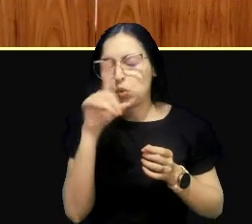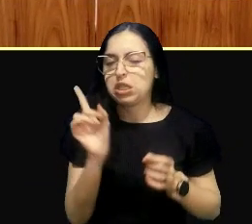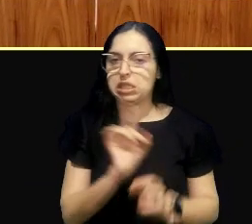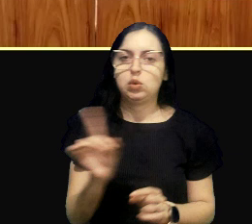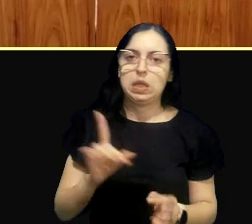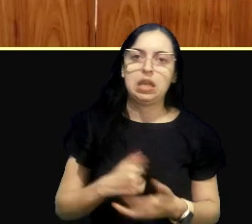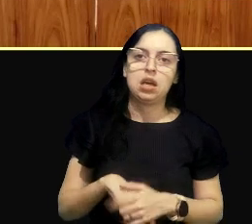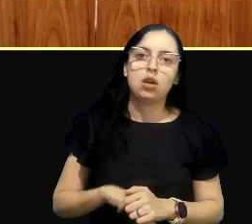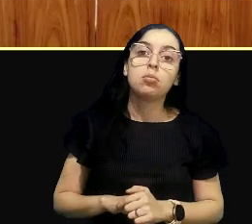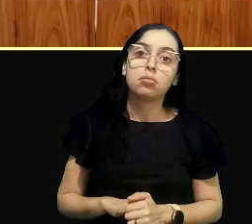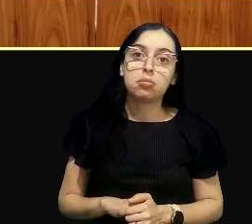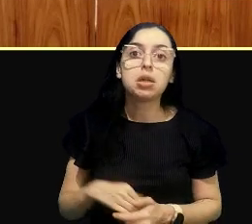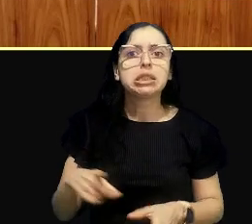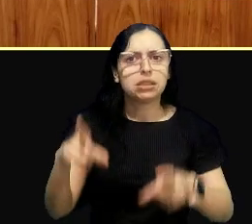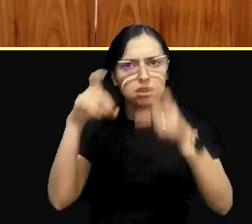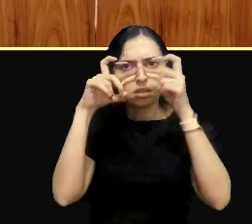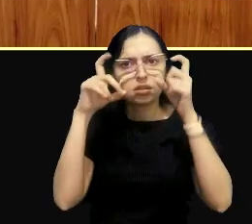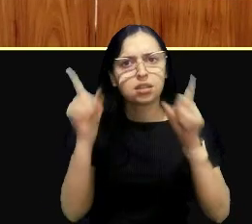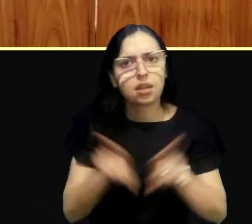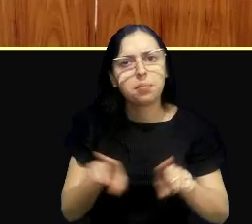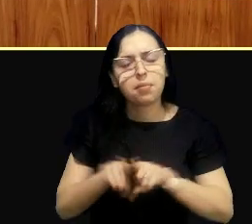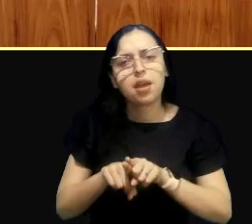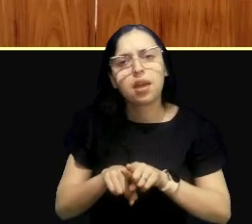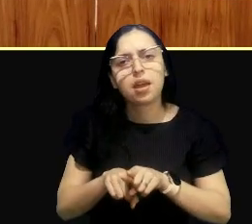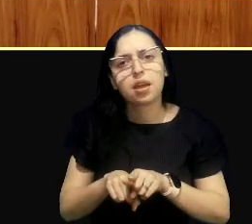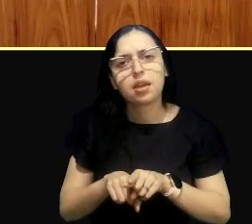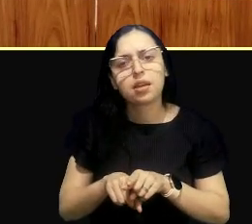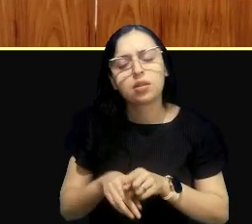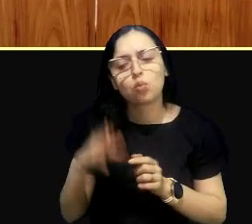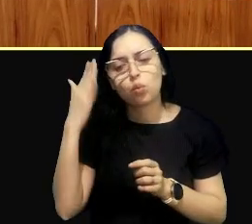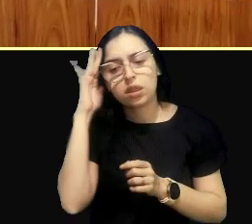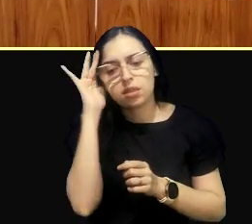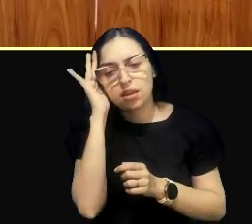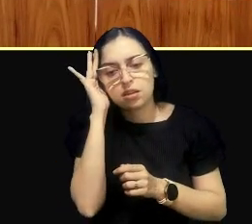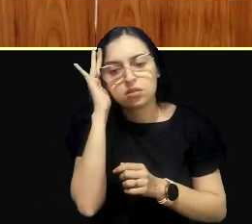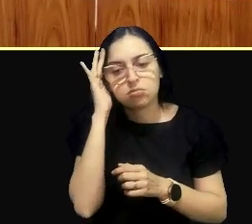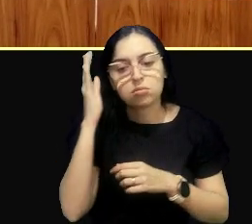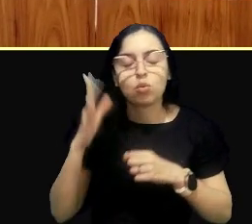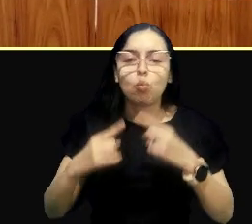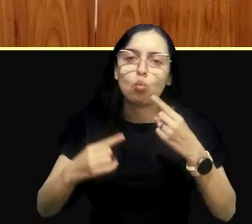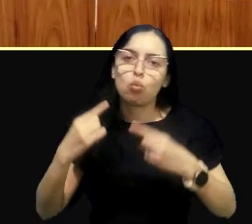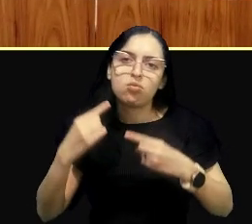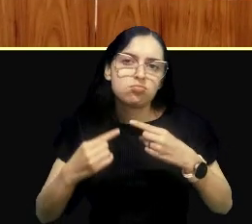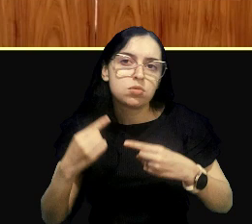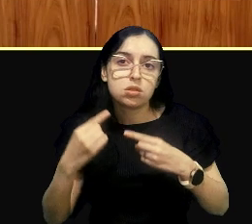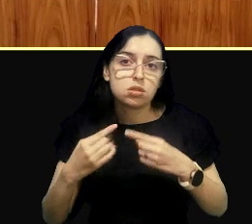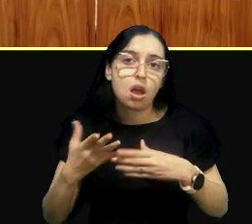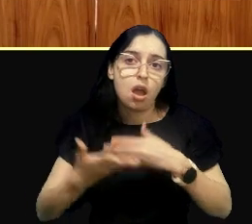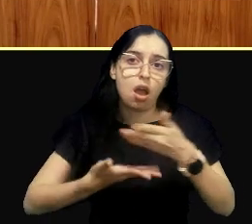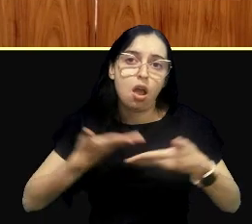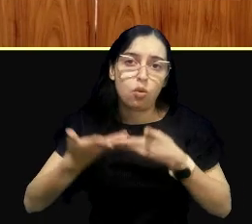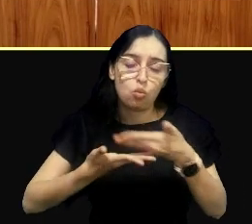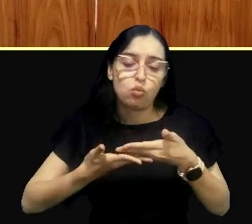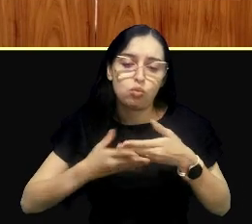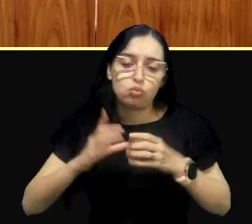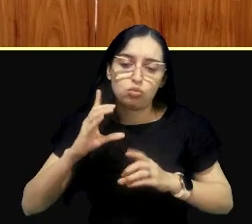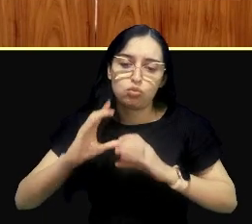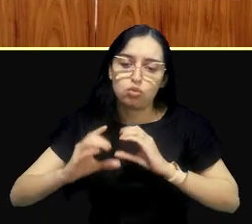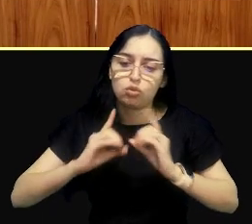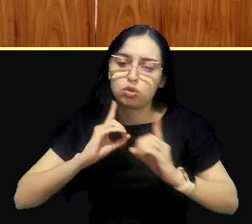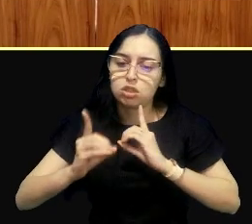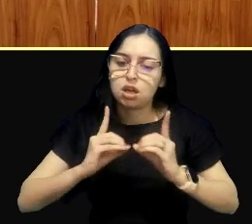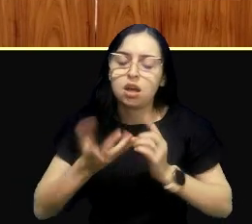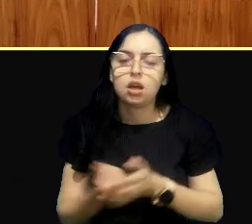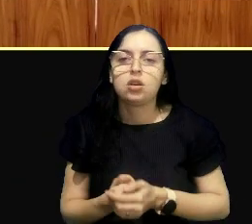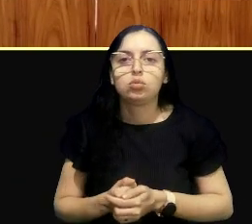muito interessante também dentro, a compreensão e o diálogo e a proximidade que os atores do sistema